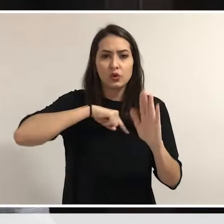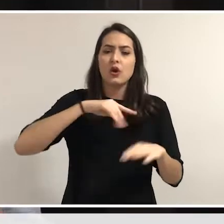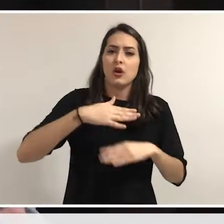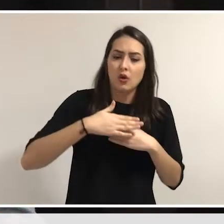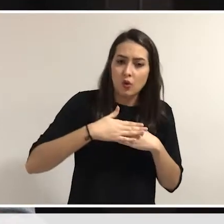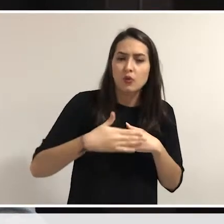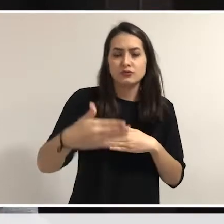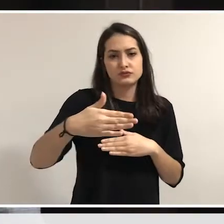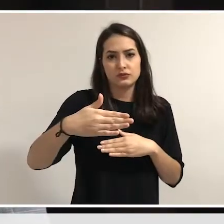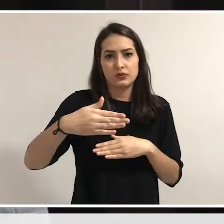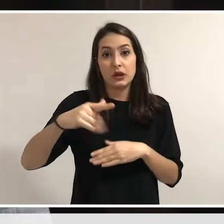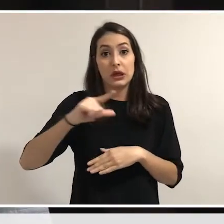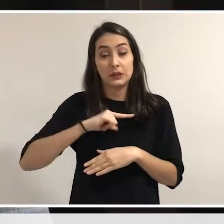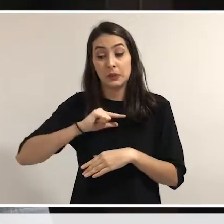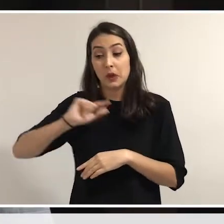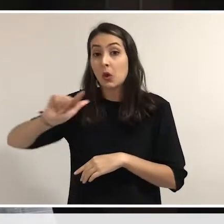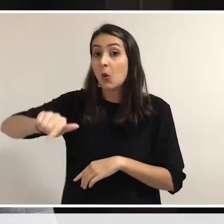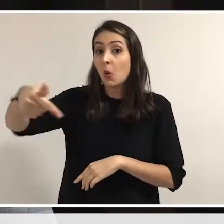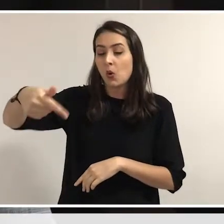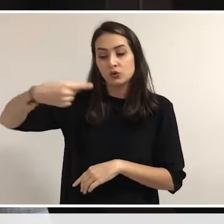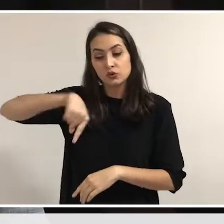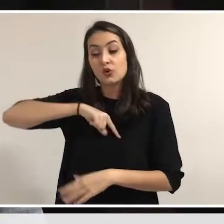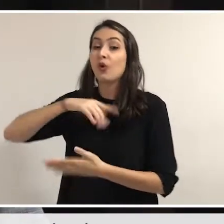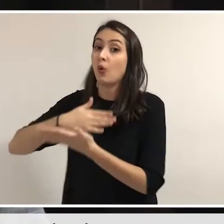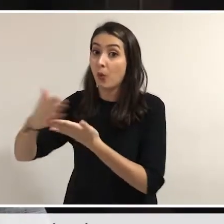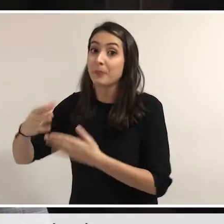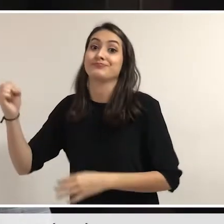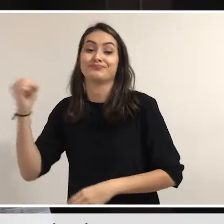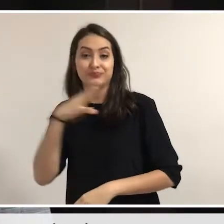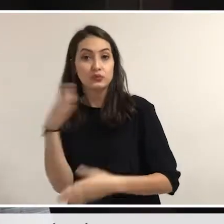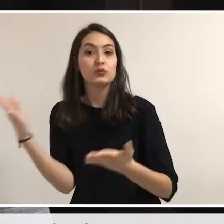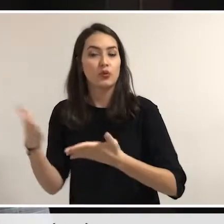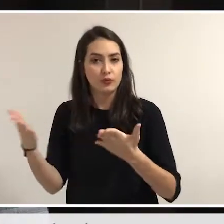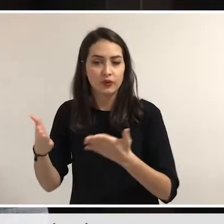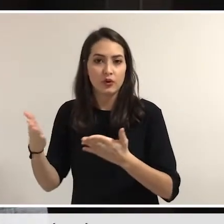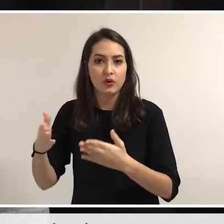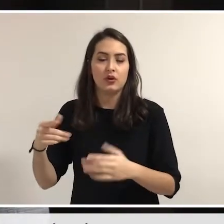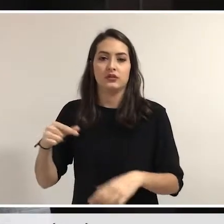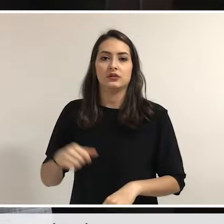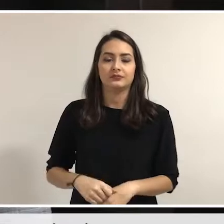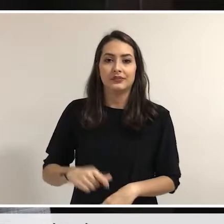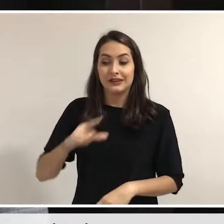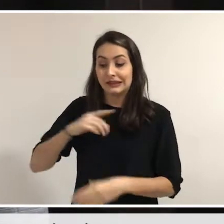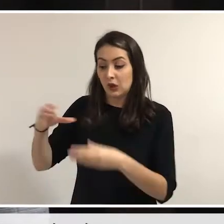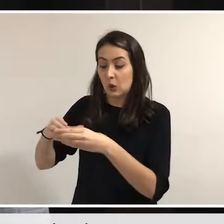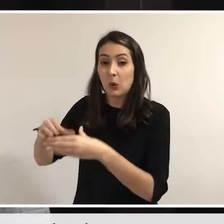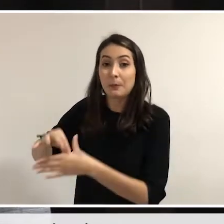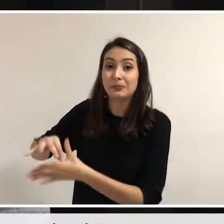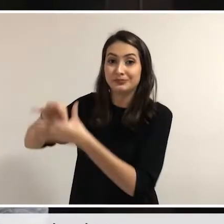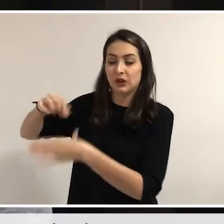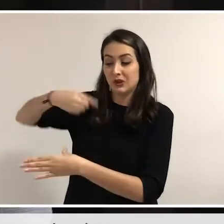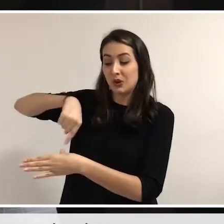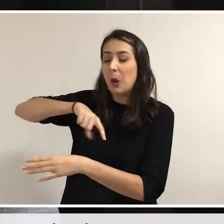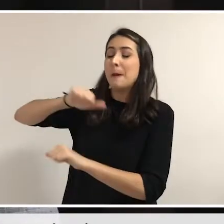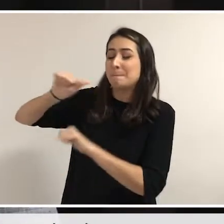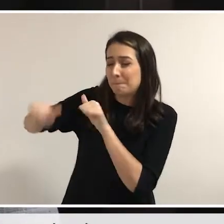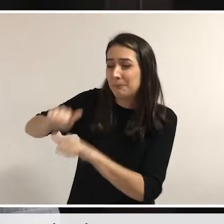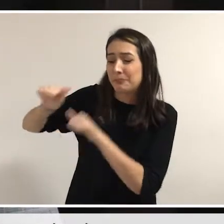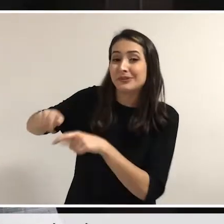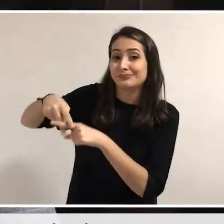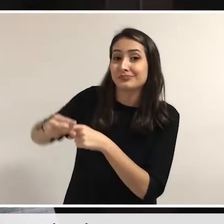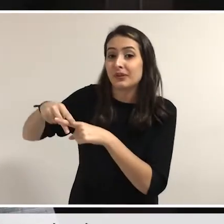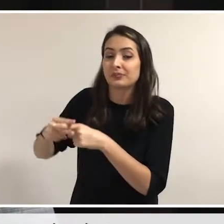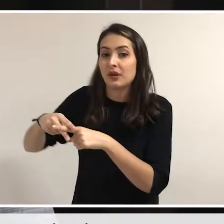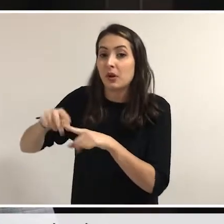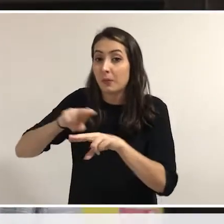por isso encontrou muita resistência, o que é natural quando são executadas mudanças estruturais importantes que afetam a